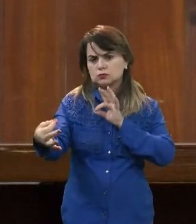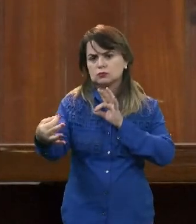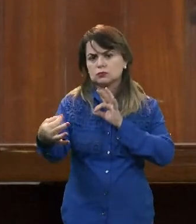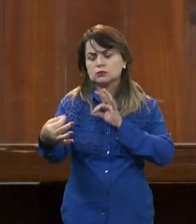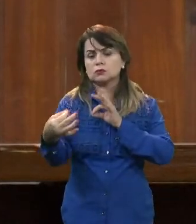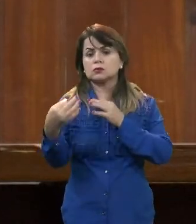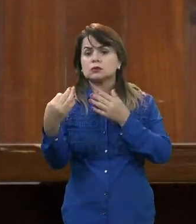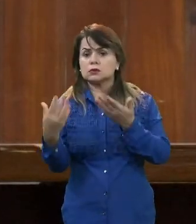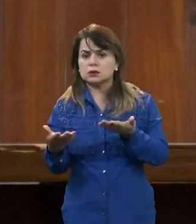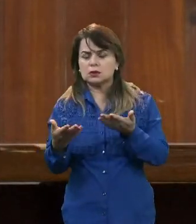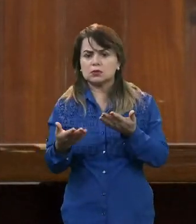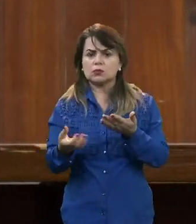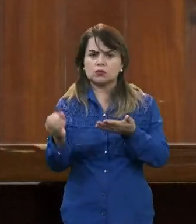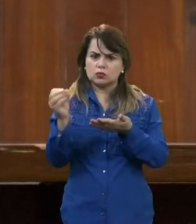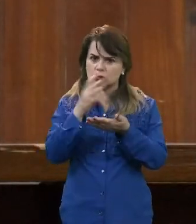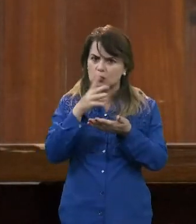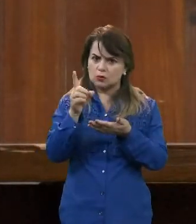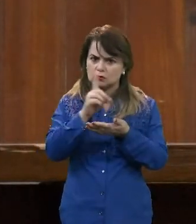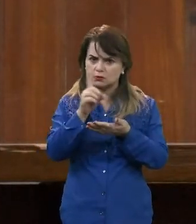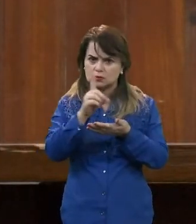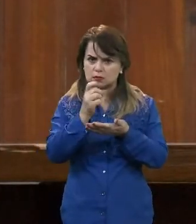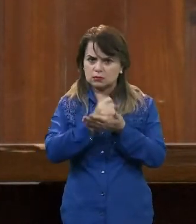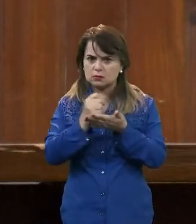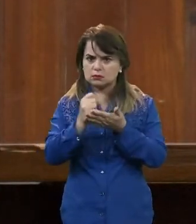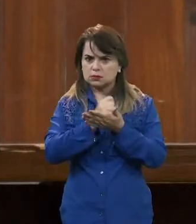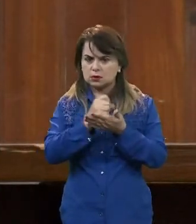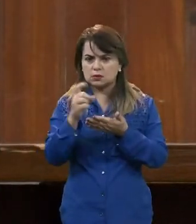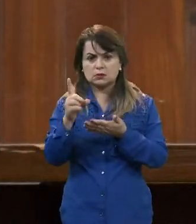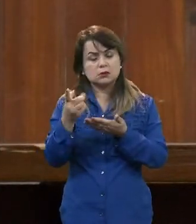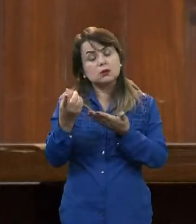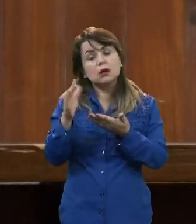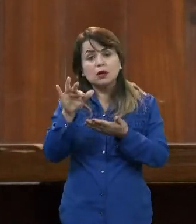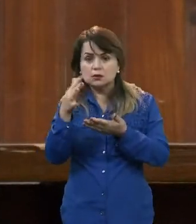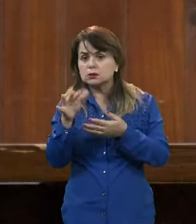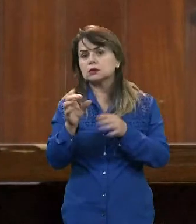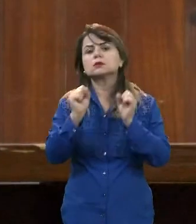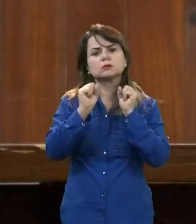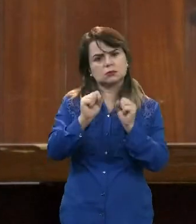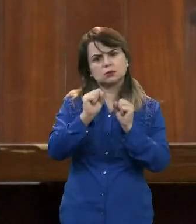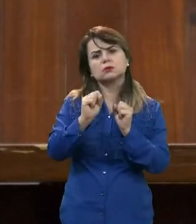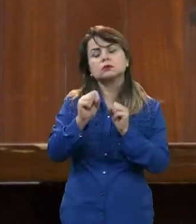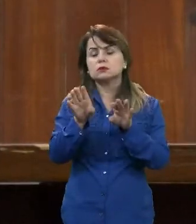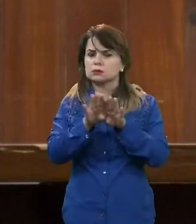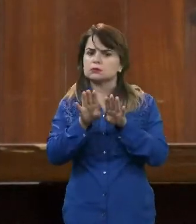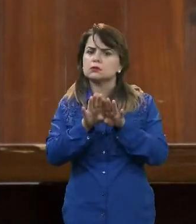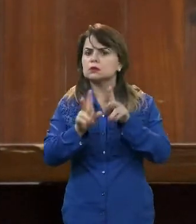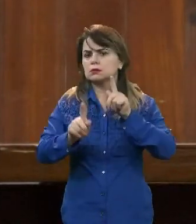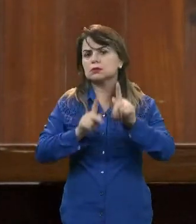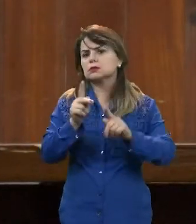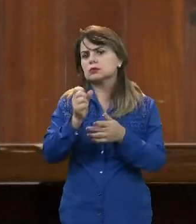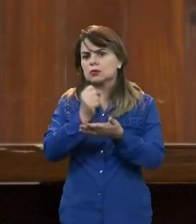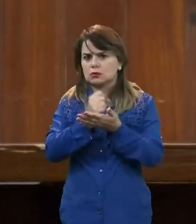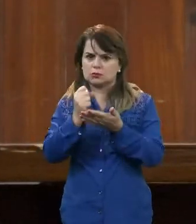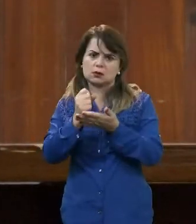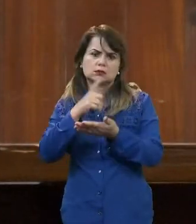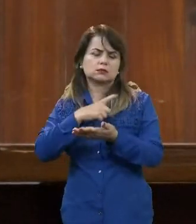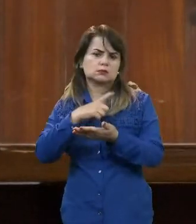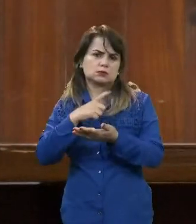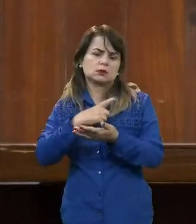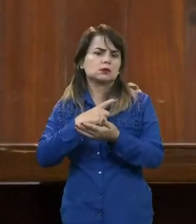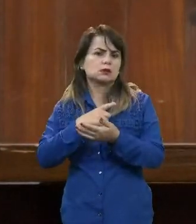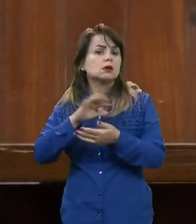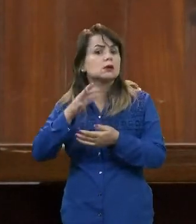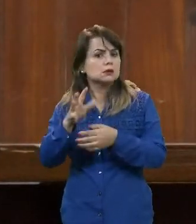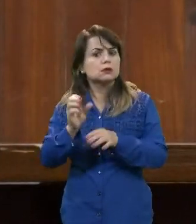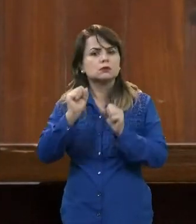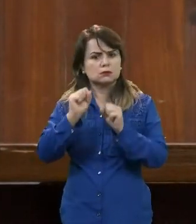repactuado um novo contrato, então? É uma possibilidade também para quem tem contratos nesse momento. Esqueci de falar isso, bem perguntado, presidente.